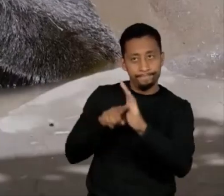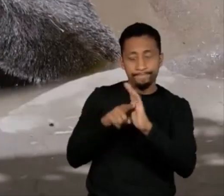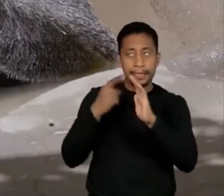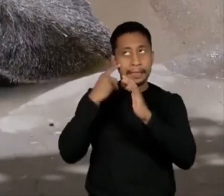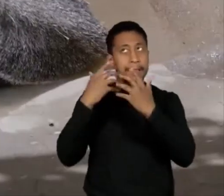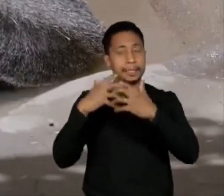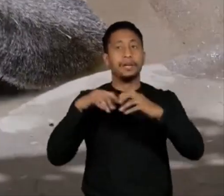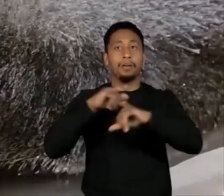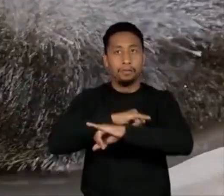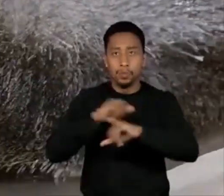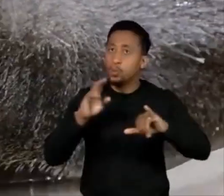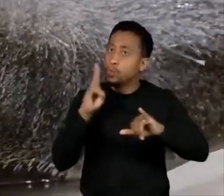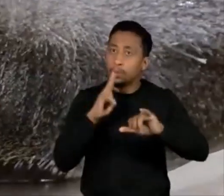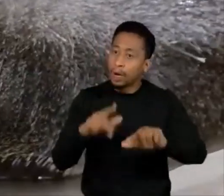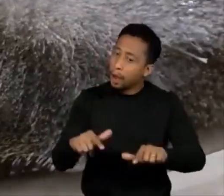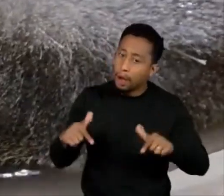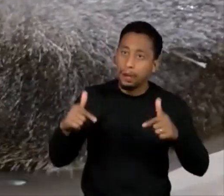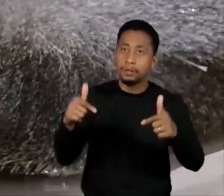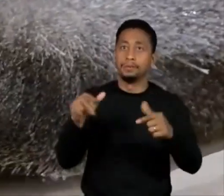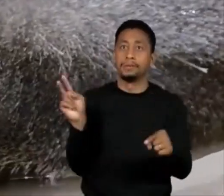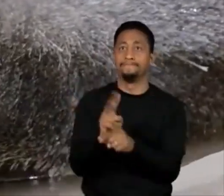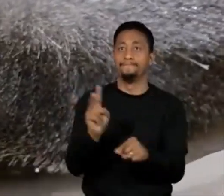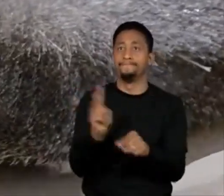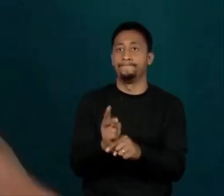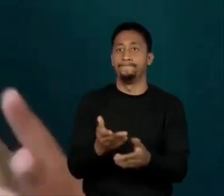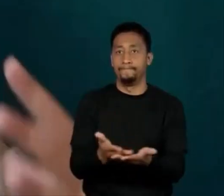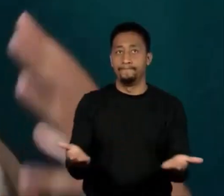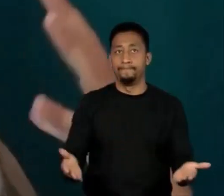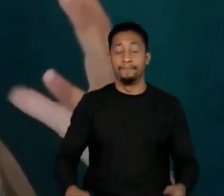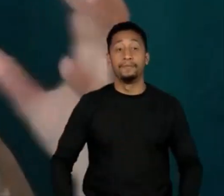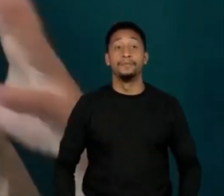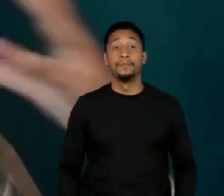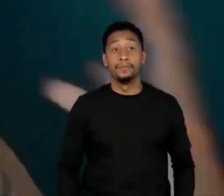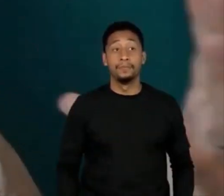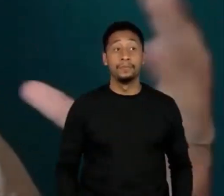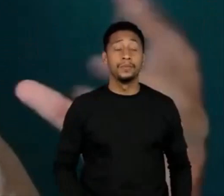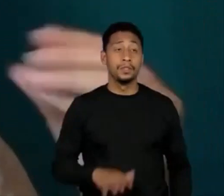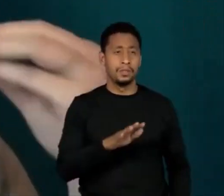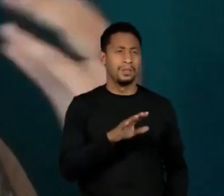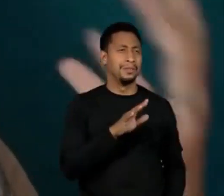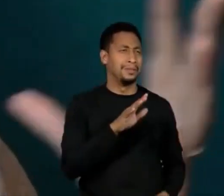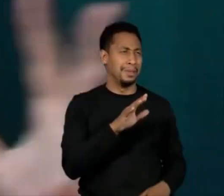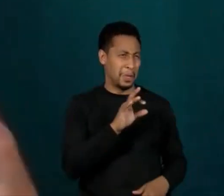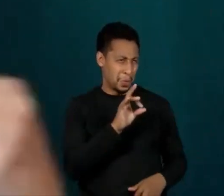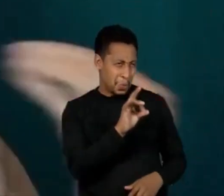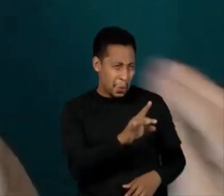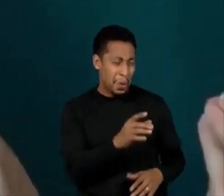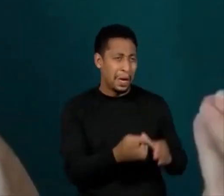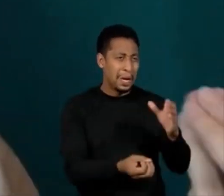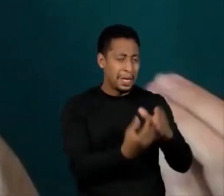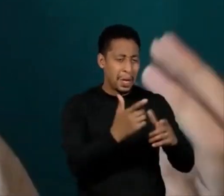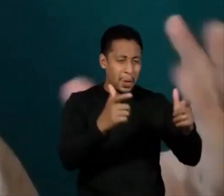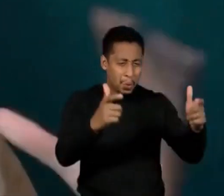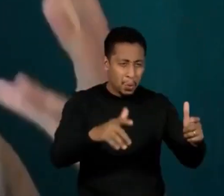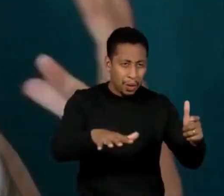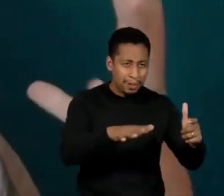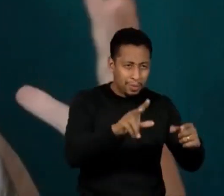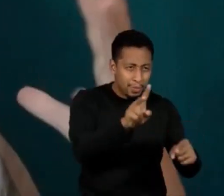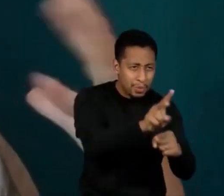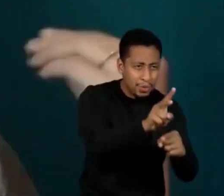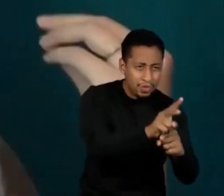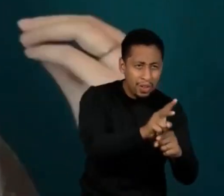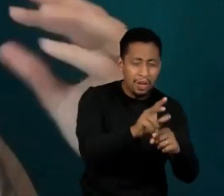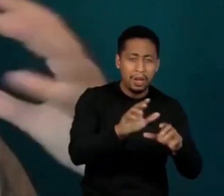ações urgentes de preservação. Não só a criação de reservas, de unidades de conservação,